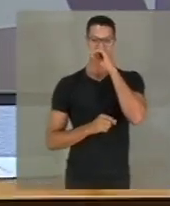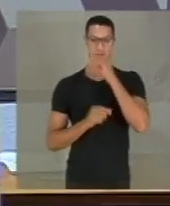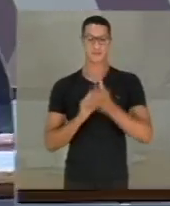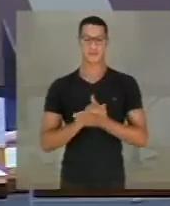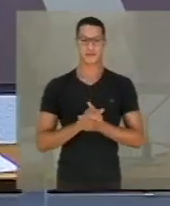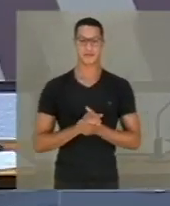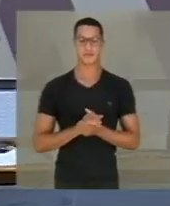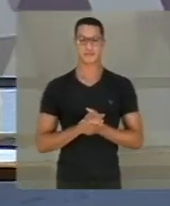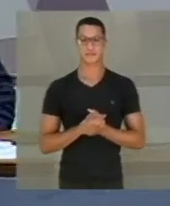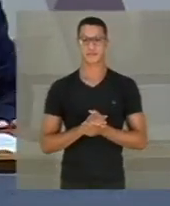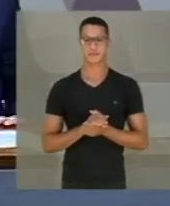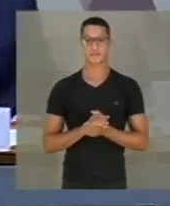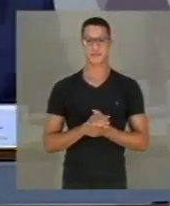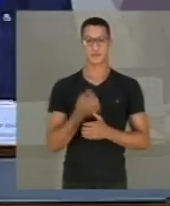falei 284 pesquisas e ninguém rebateu.